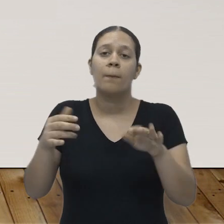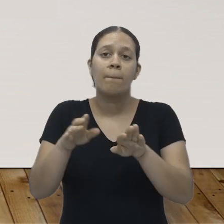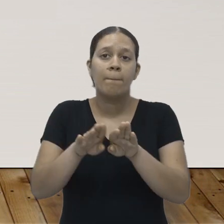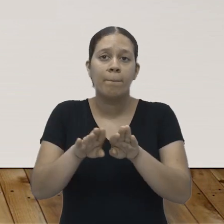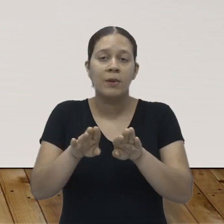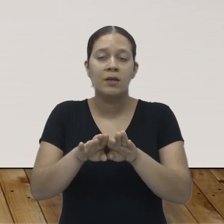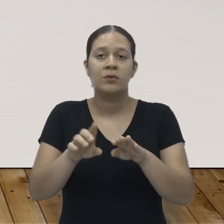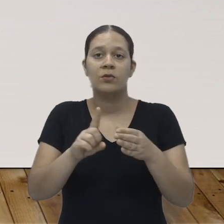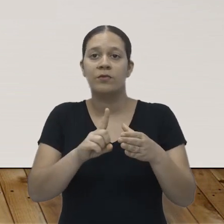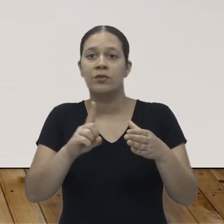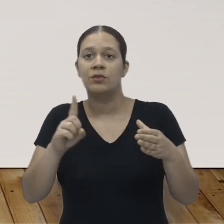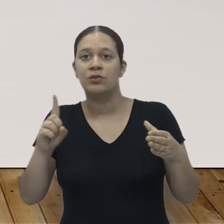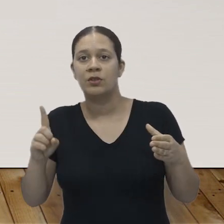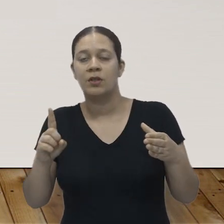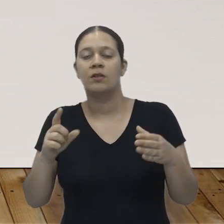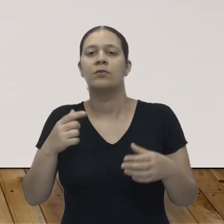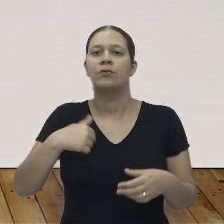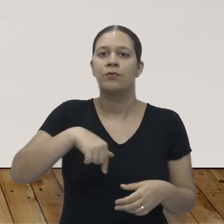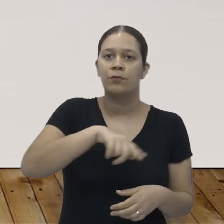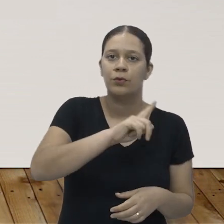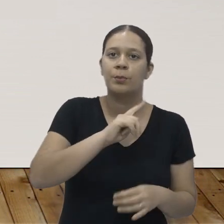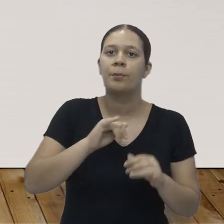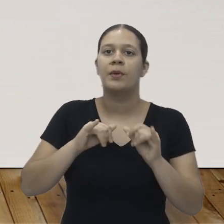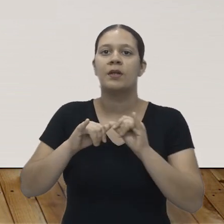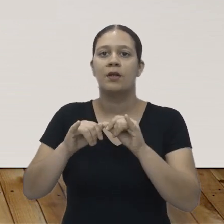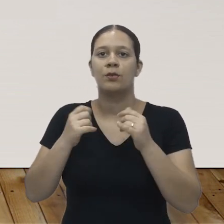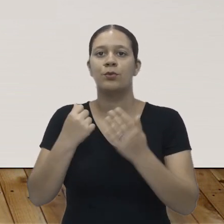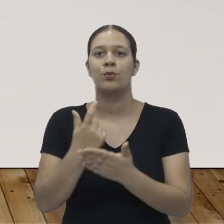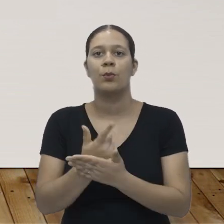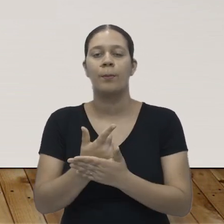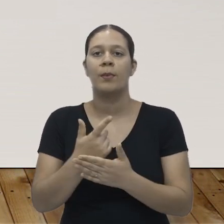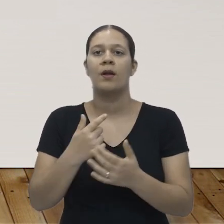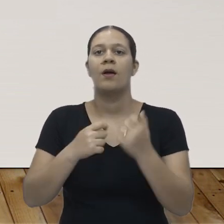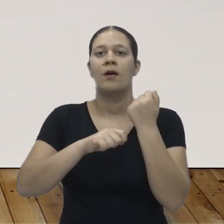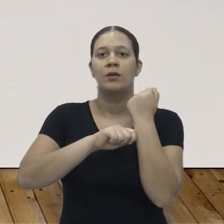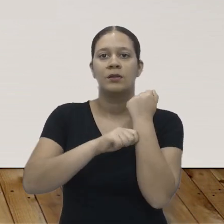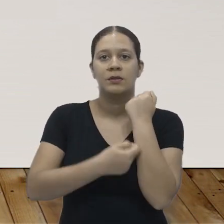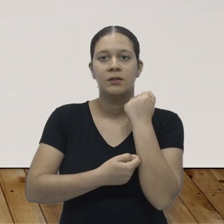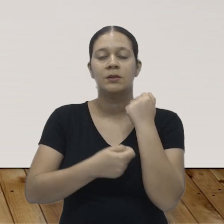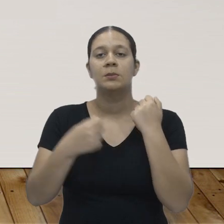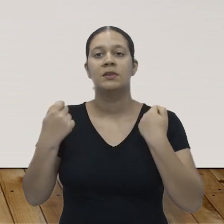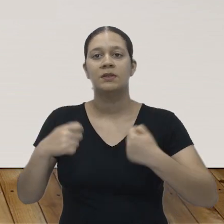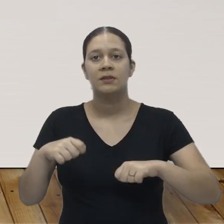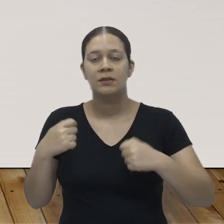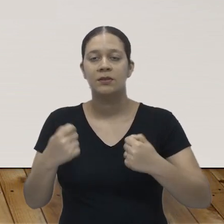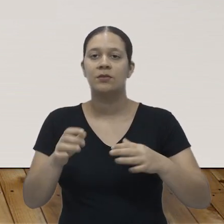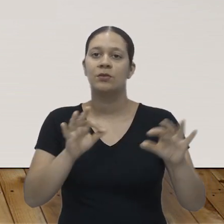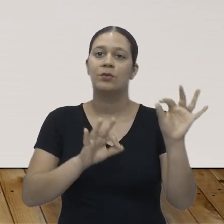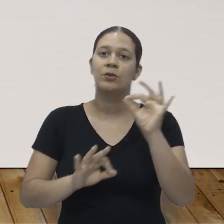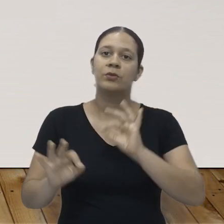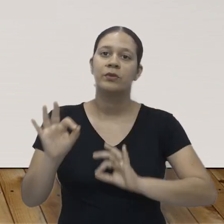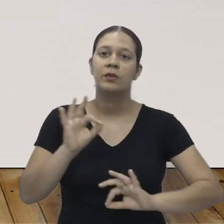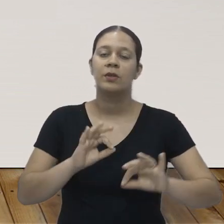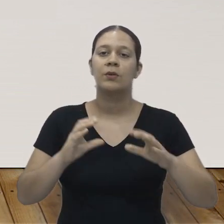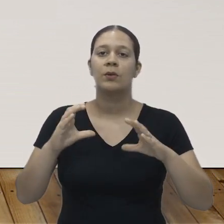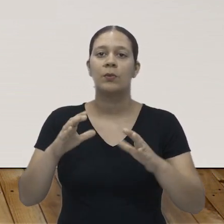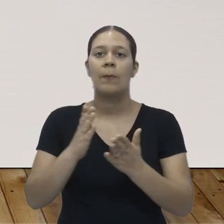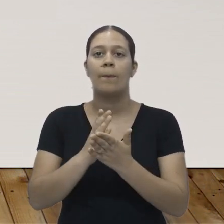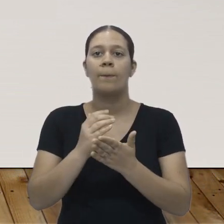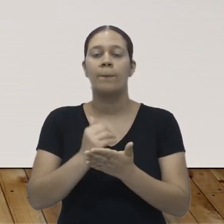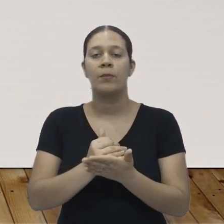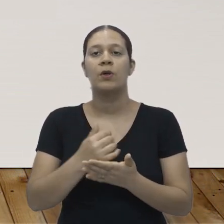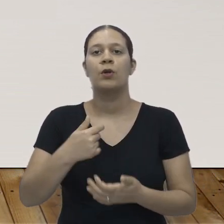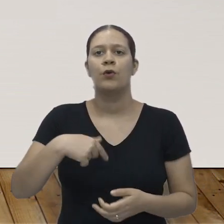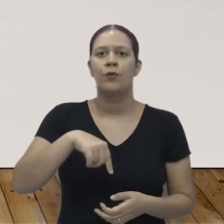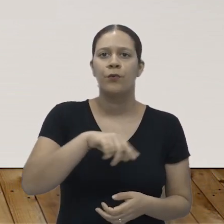mesmo no momento de isolamento devido à pandemia, precisou ir ao mercado para comprar os ingredientes necessários no preparo